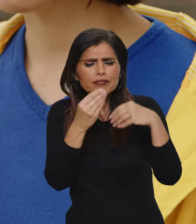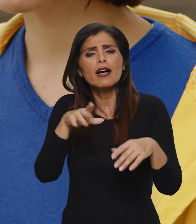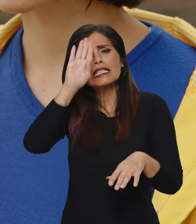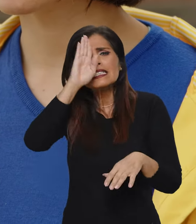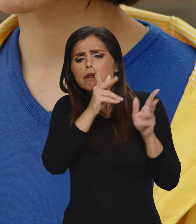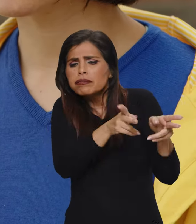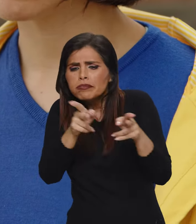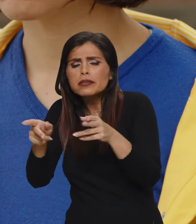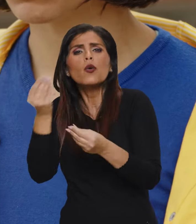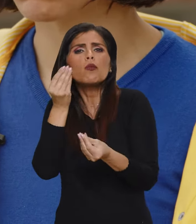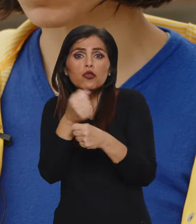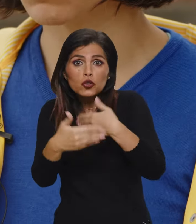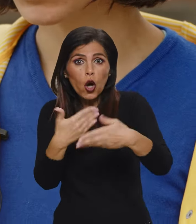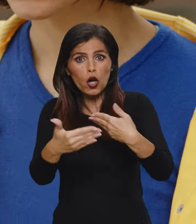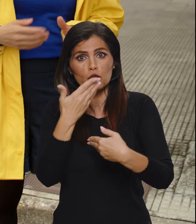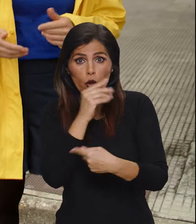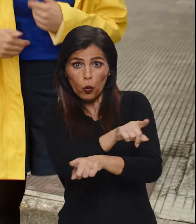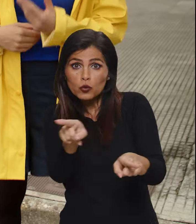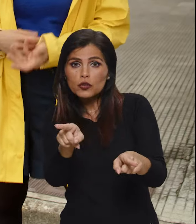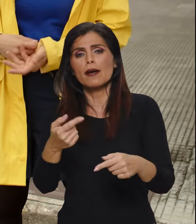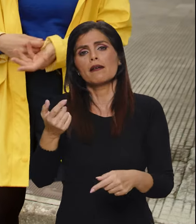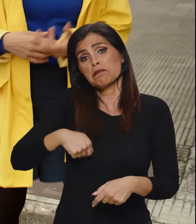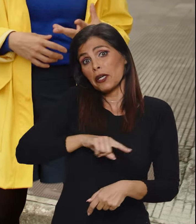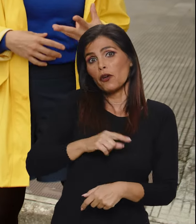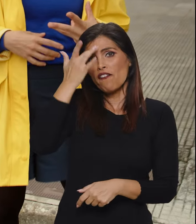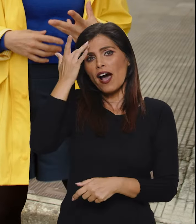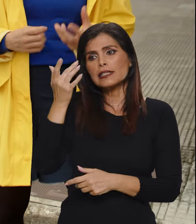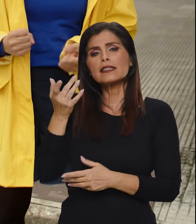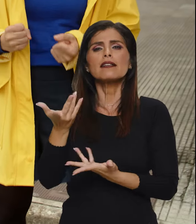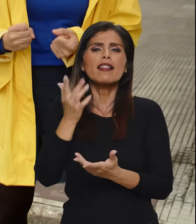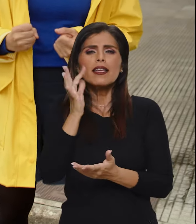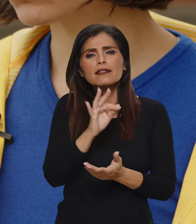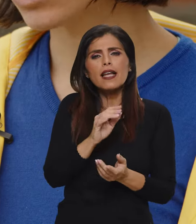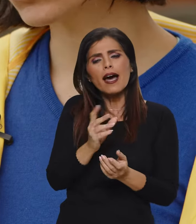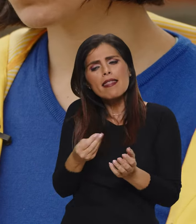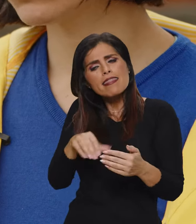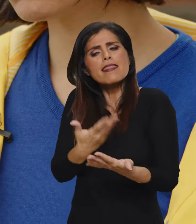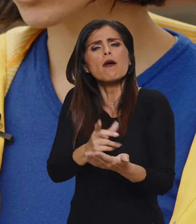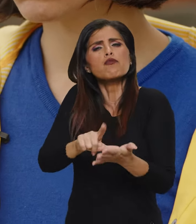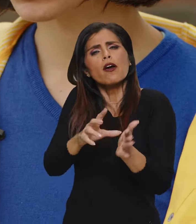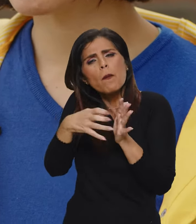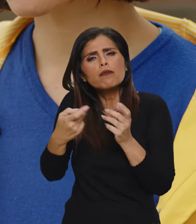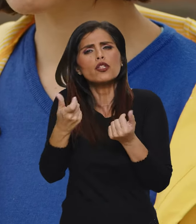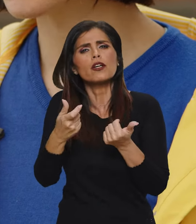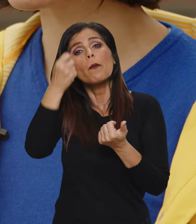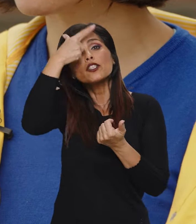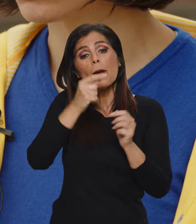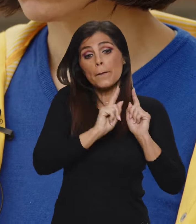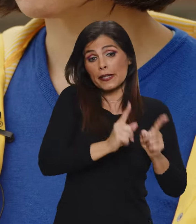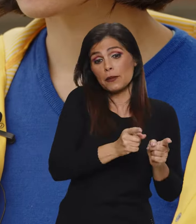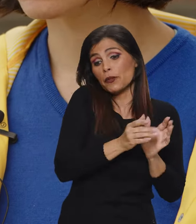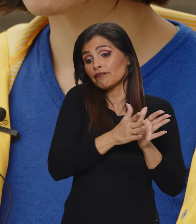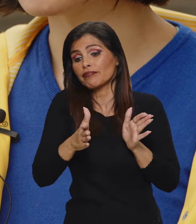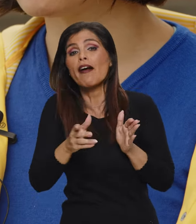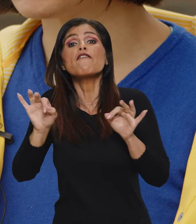já percebiam como é que as coisas funcionavam frame a frame, por isso foi mais fácil para nós puxá-los para um projeto um bocadinho mais complexo,